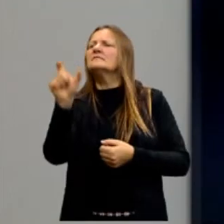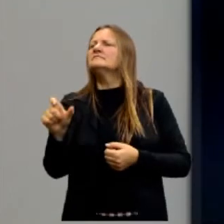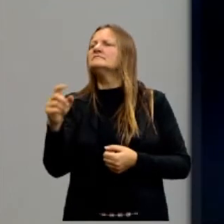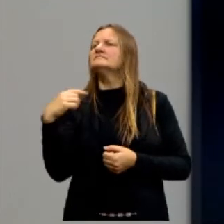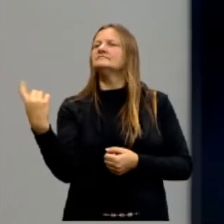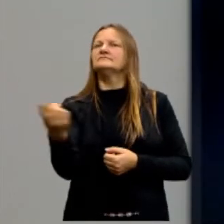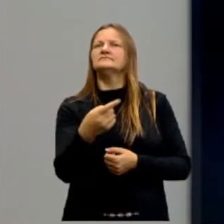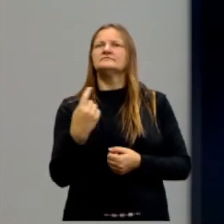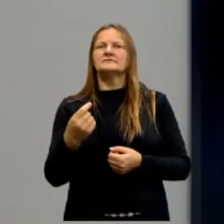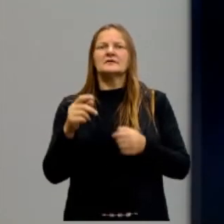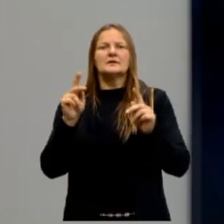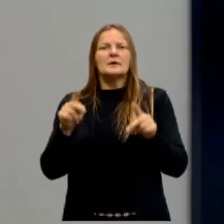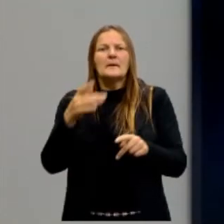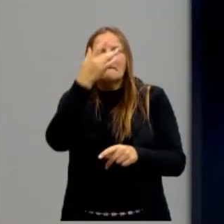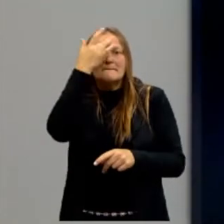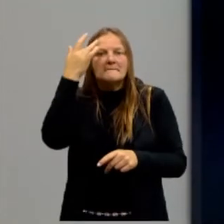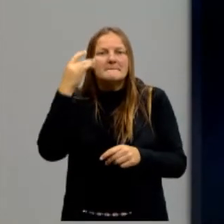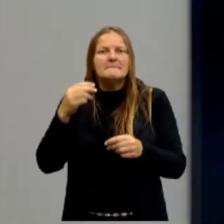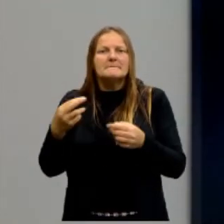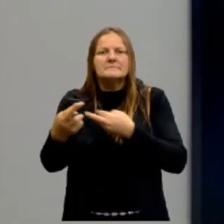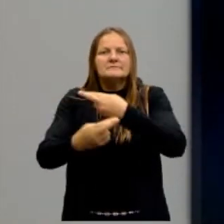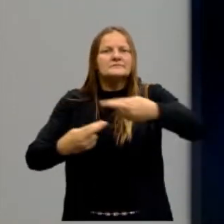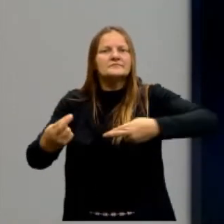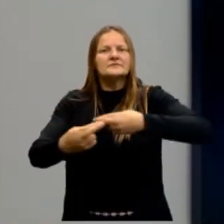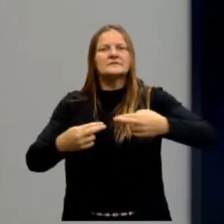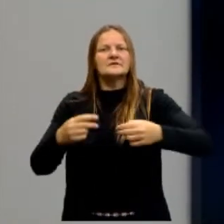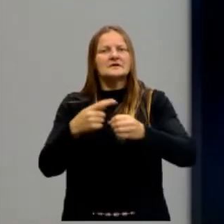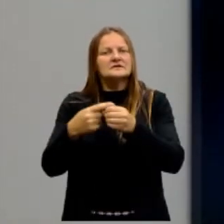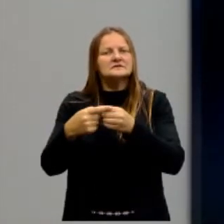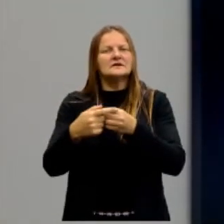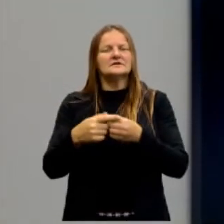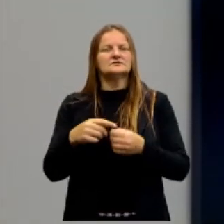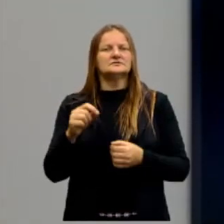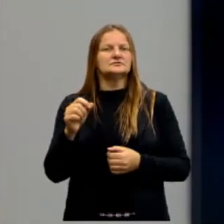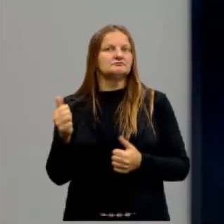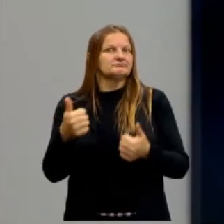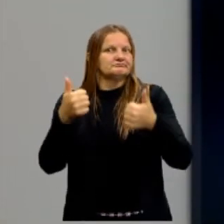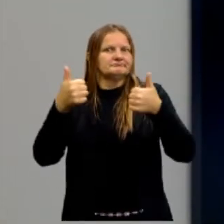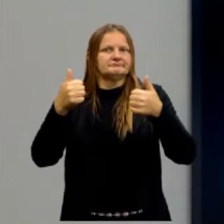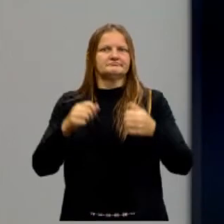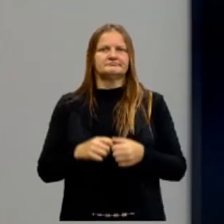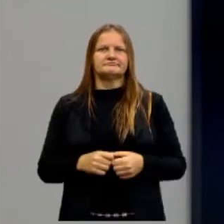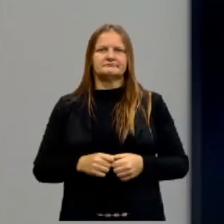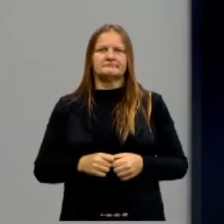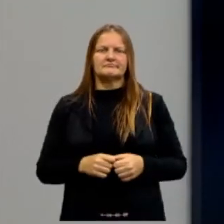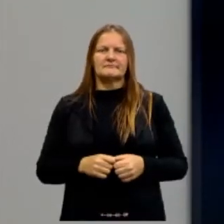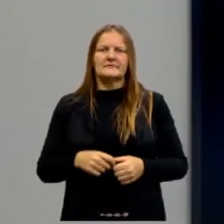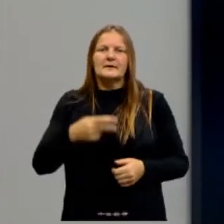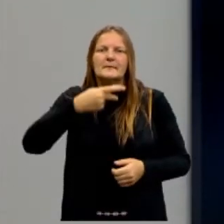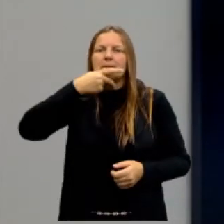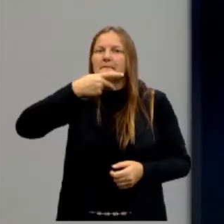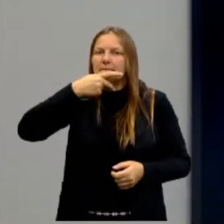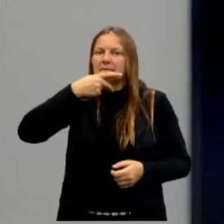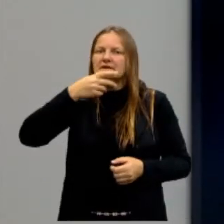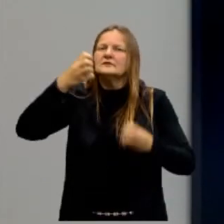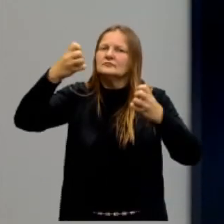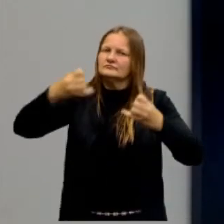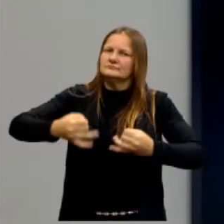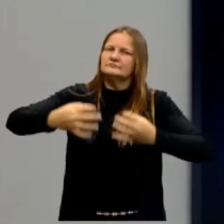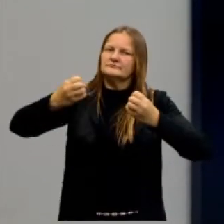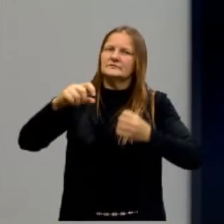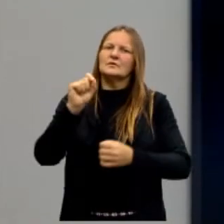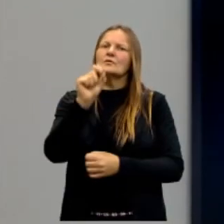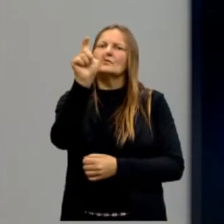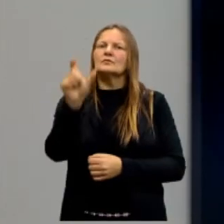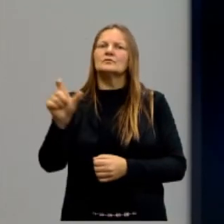necessárias para governar a pólise ideal e que condições eram essas? Já temos bastante noção de Platão aqui, tá? Quem reunia?